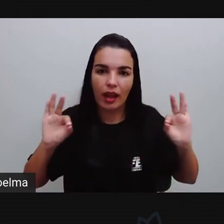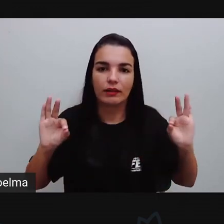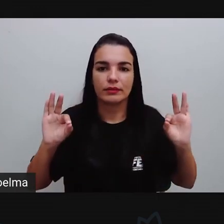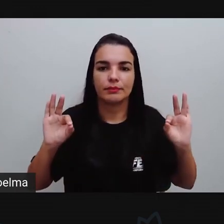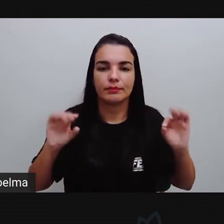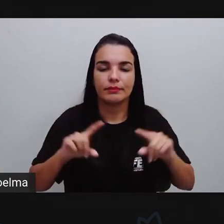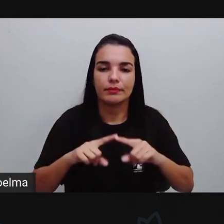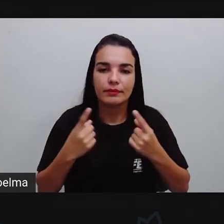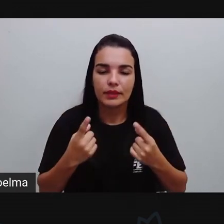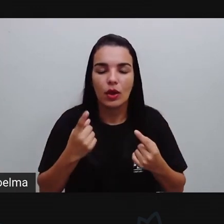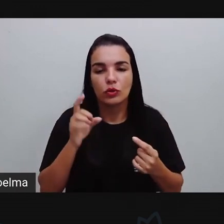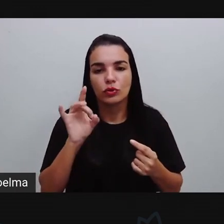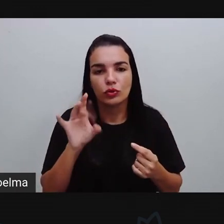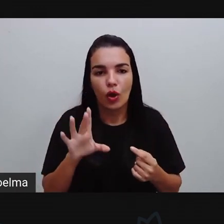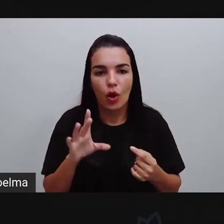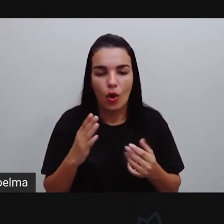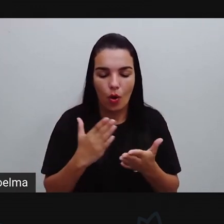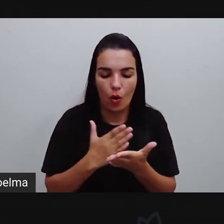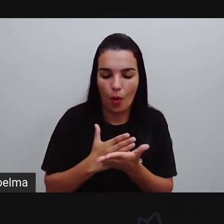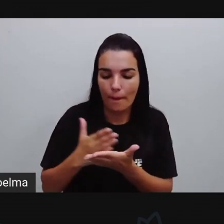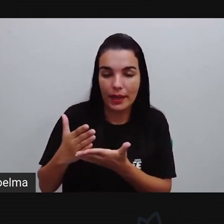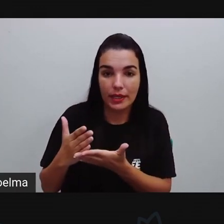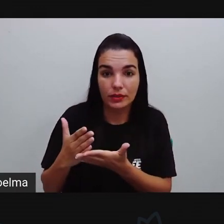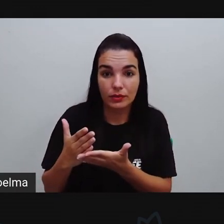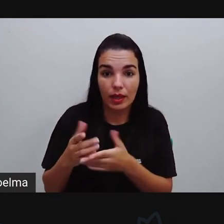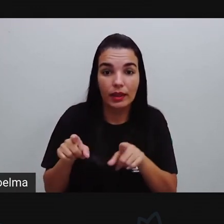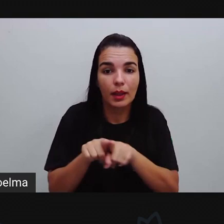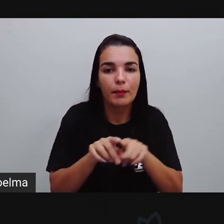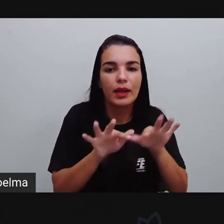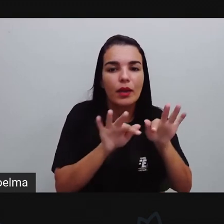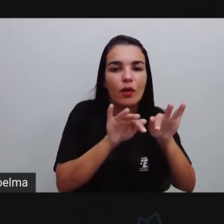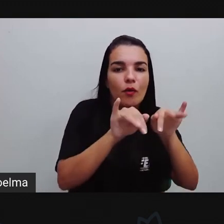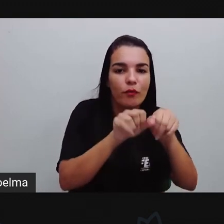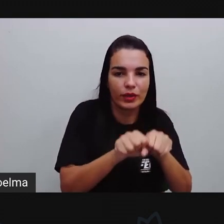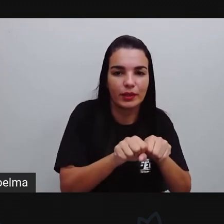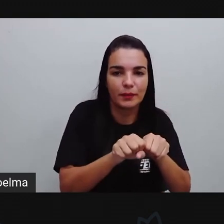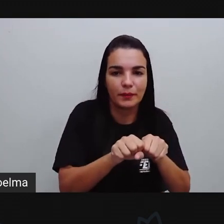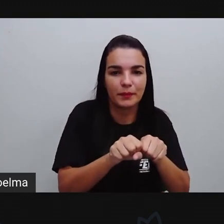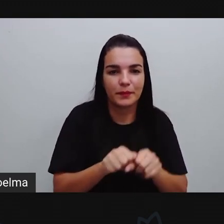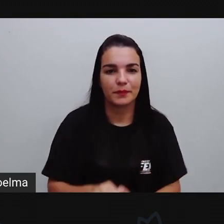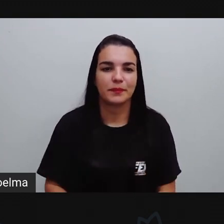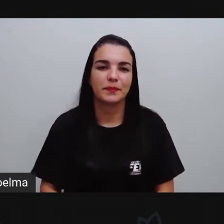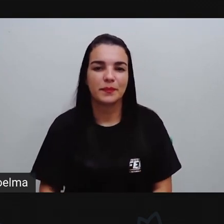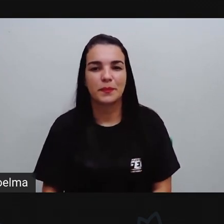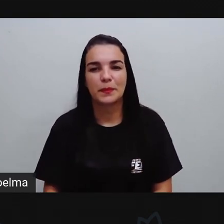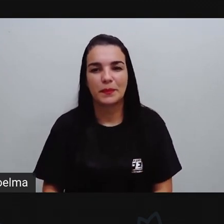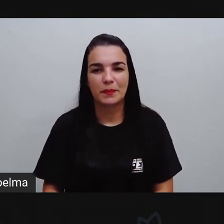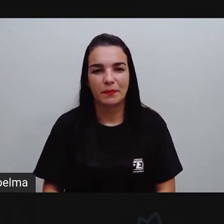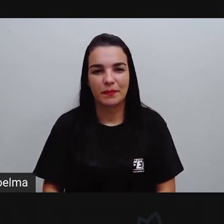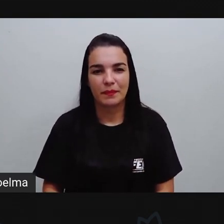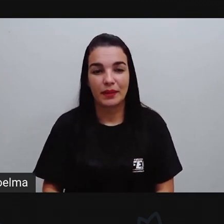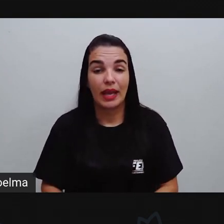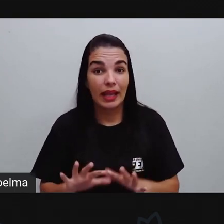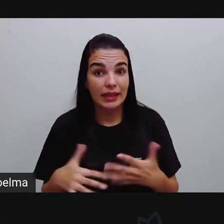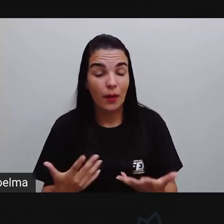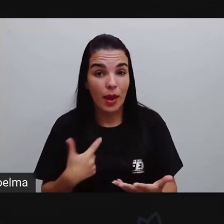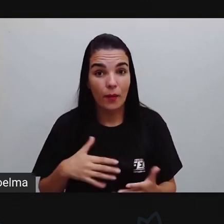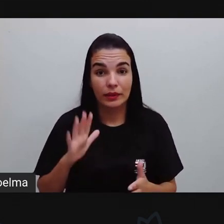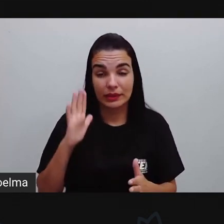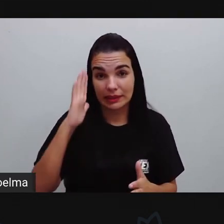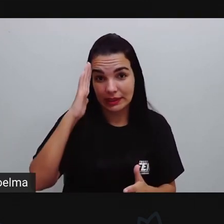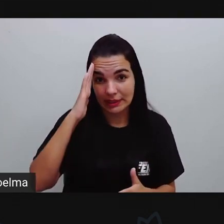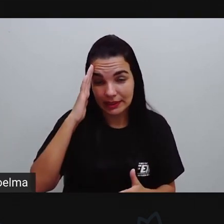retas, onde nós vamos ter um começo e um fim, certo? Bom, eu espero que vocês tenham